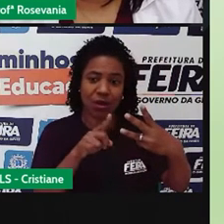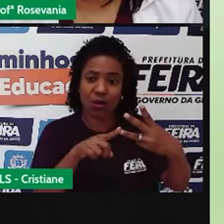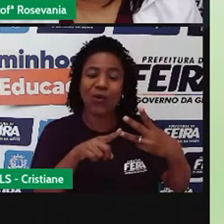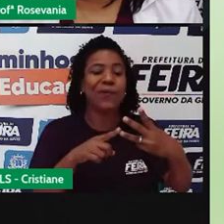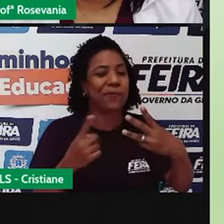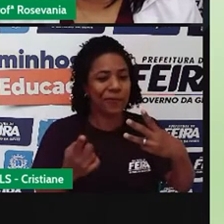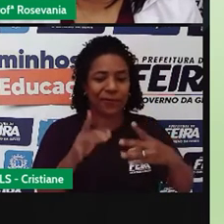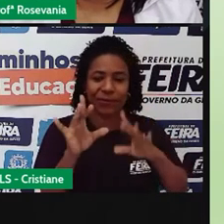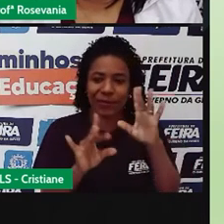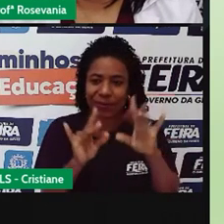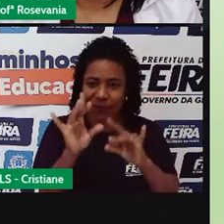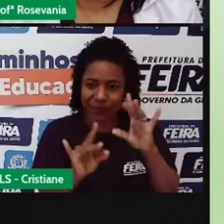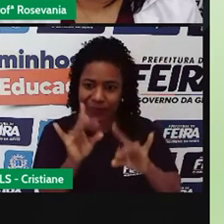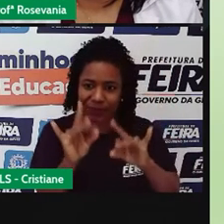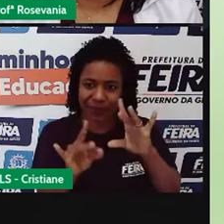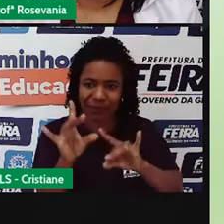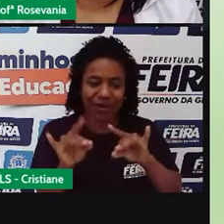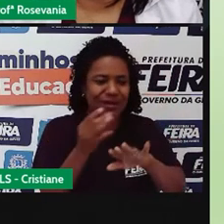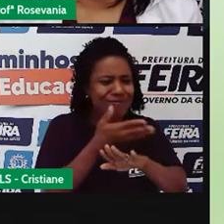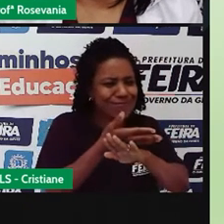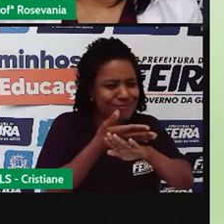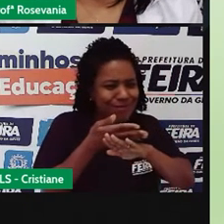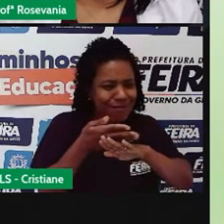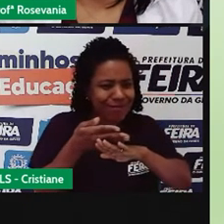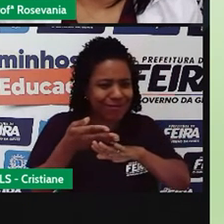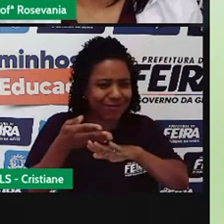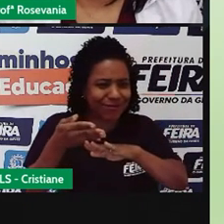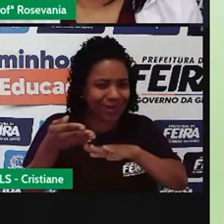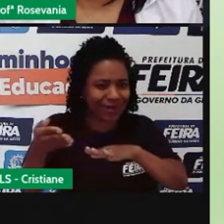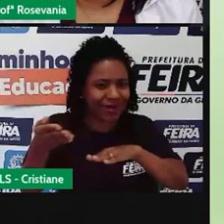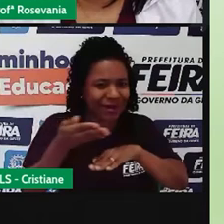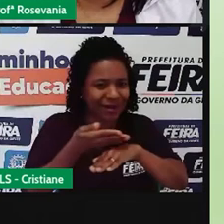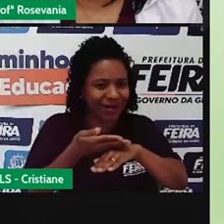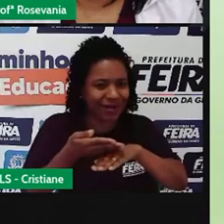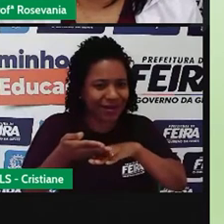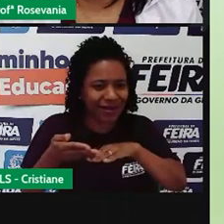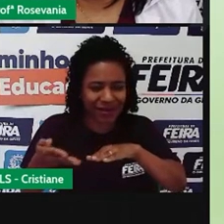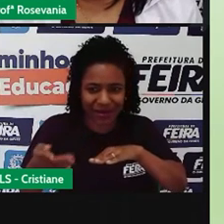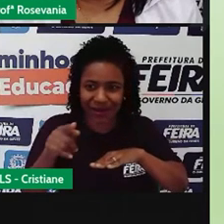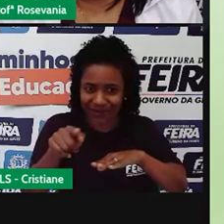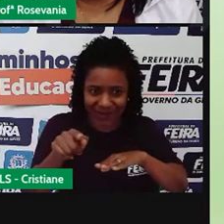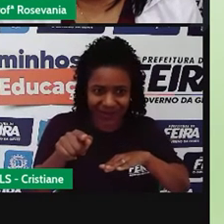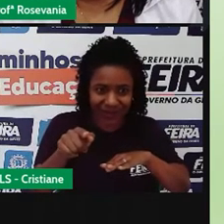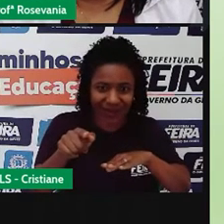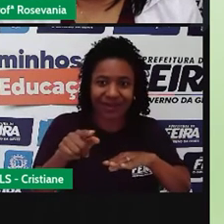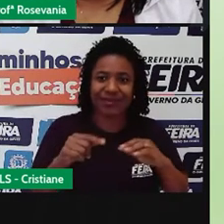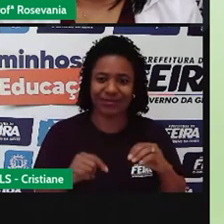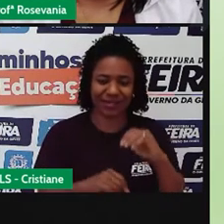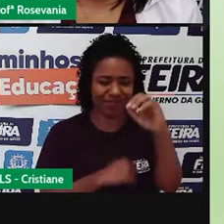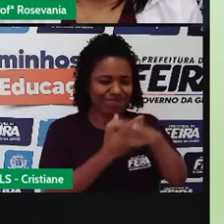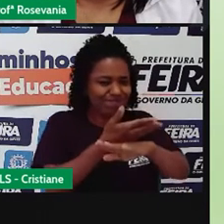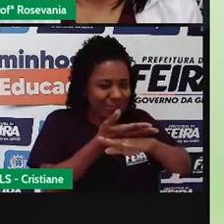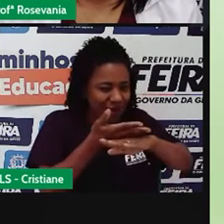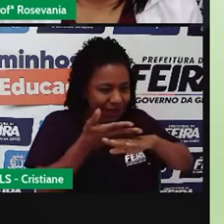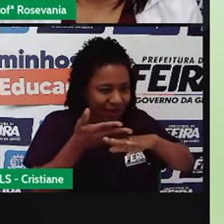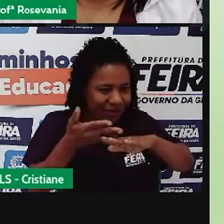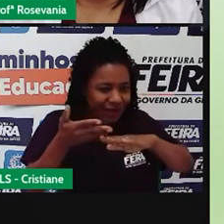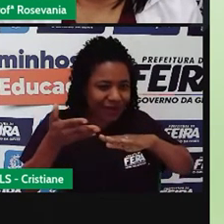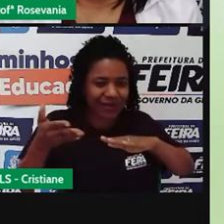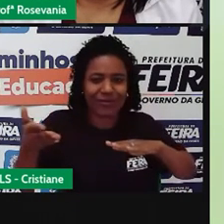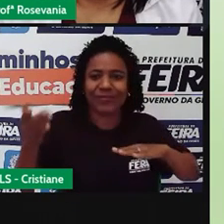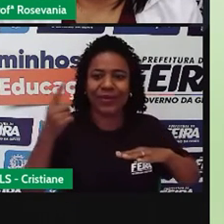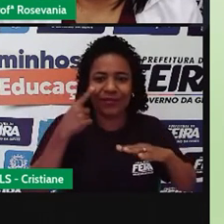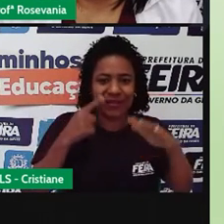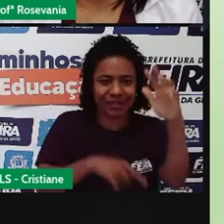perceber que a areia, ela não é tão escurecida assim, mas tudo, as raízes, ó, estão